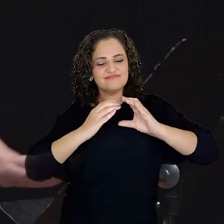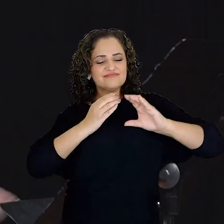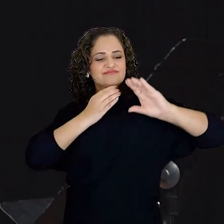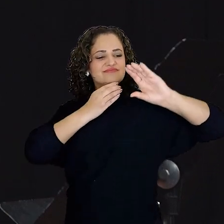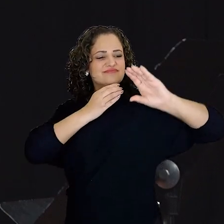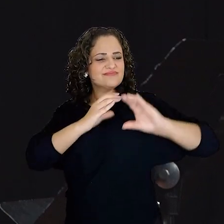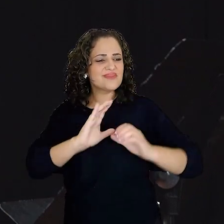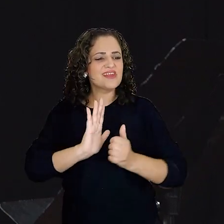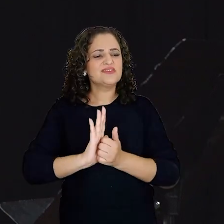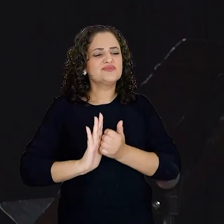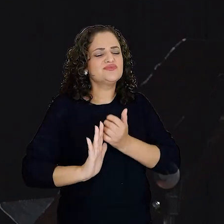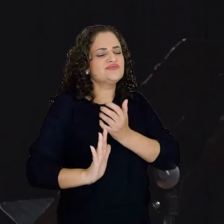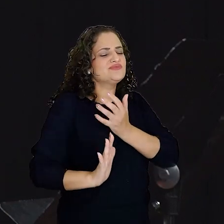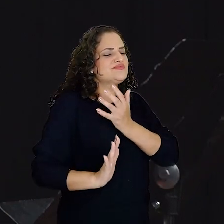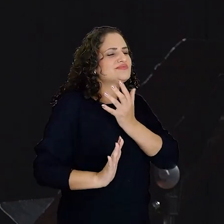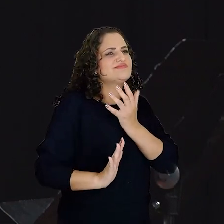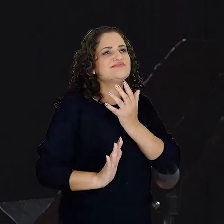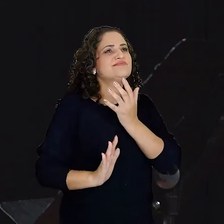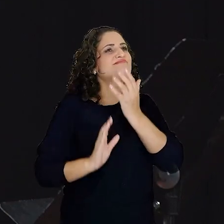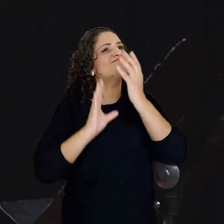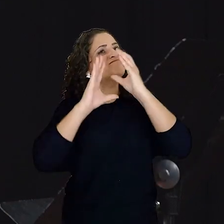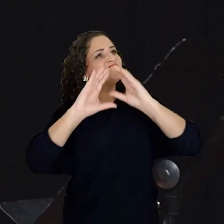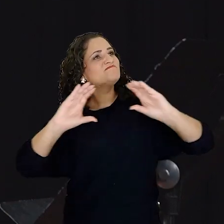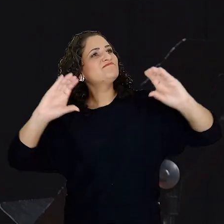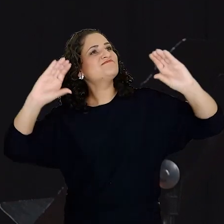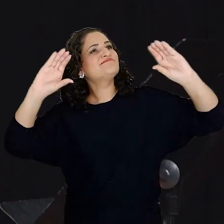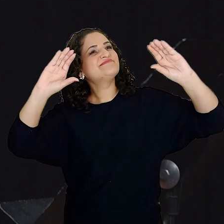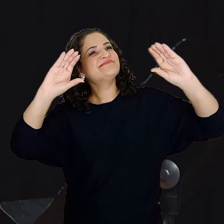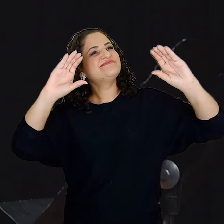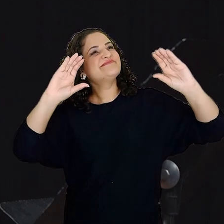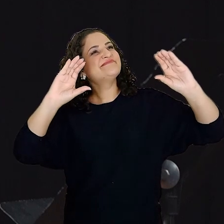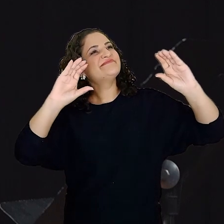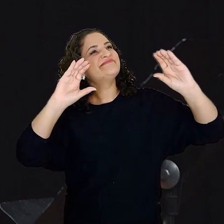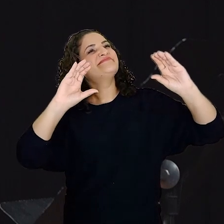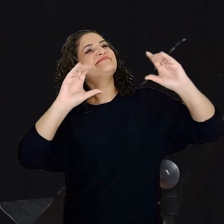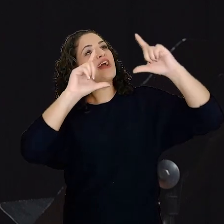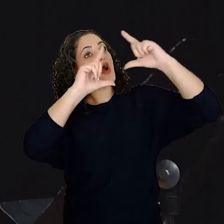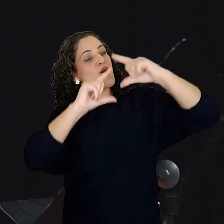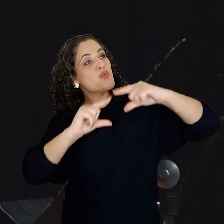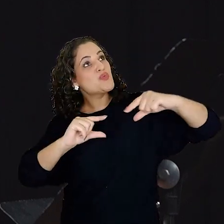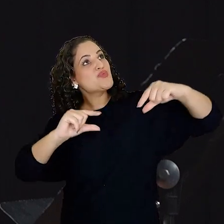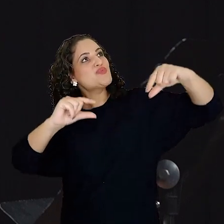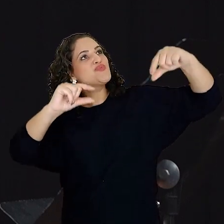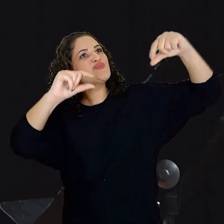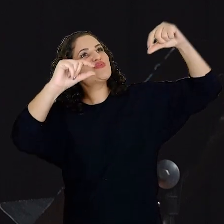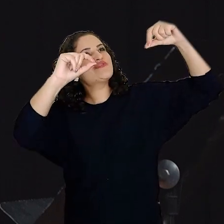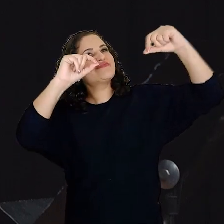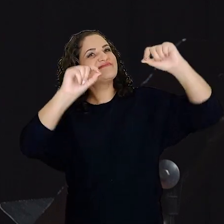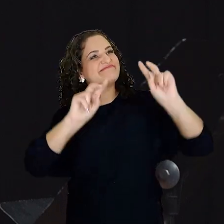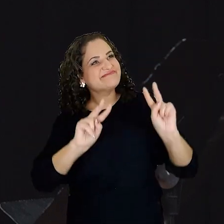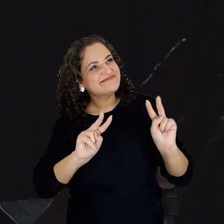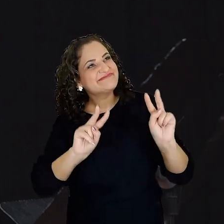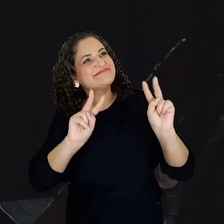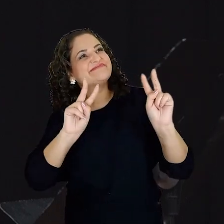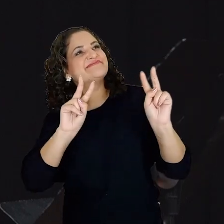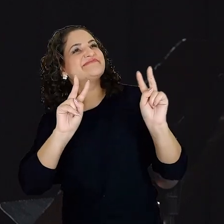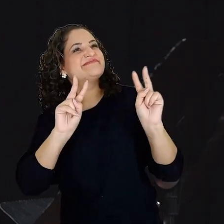E quantas vezes lá no céu me aparecias